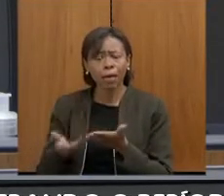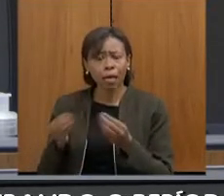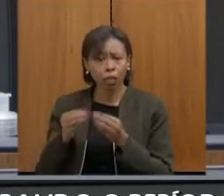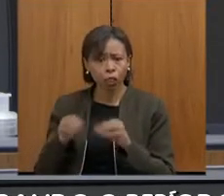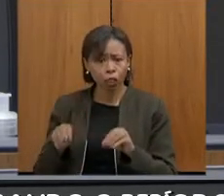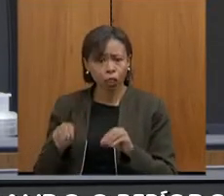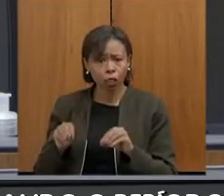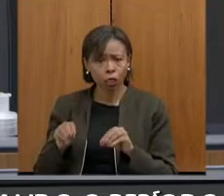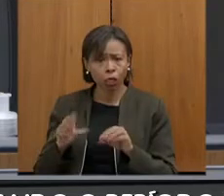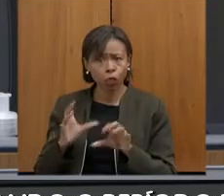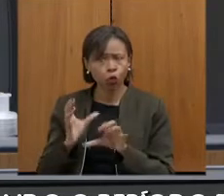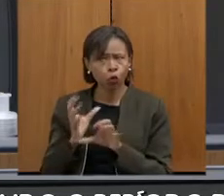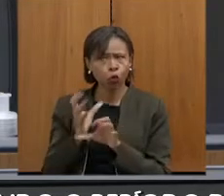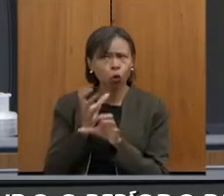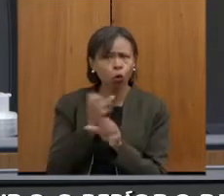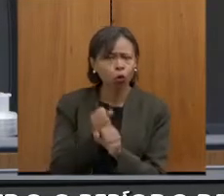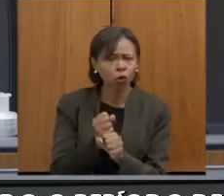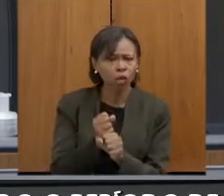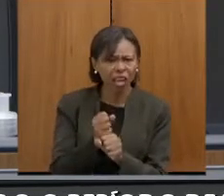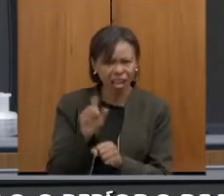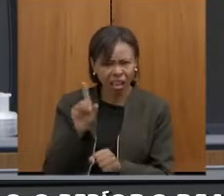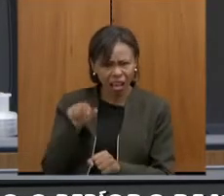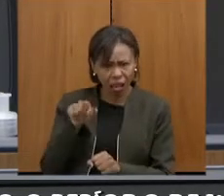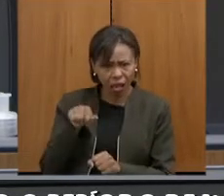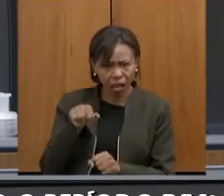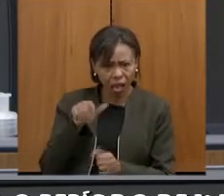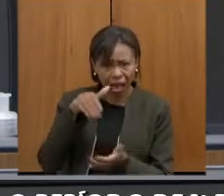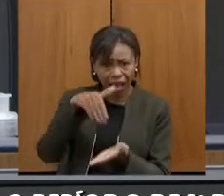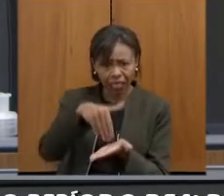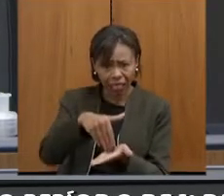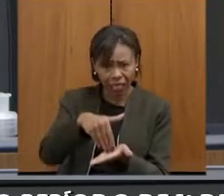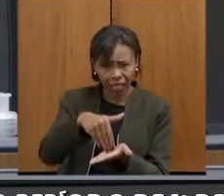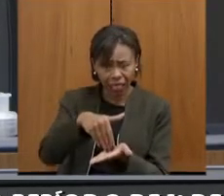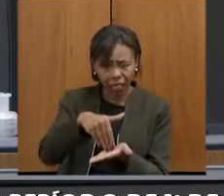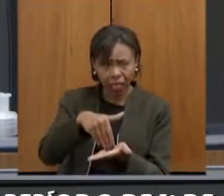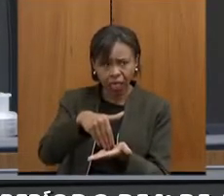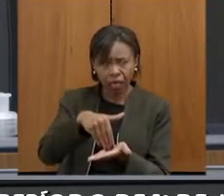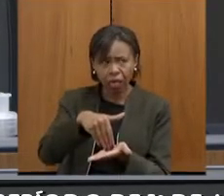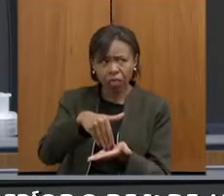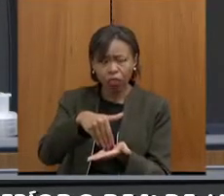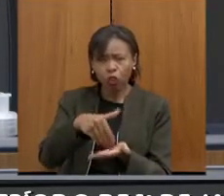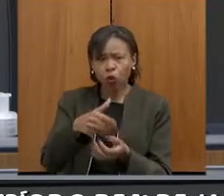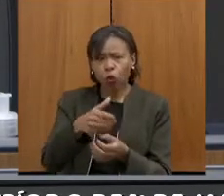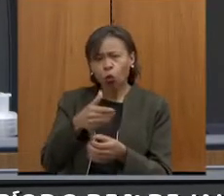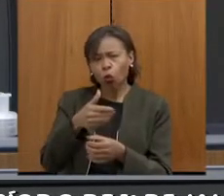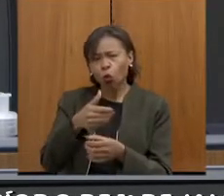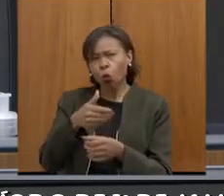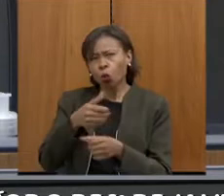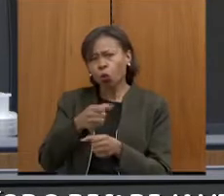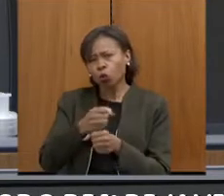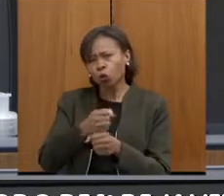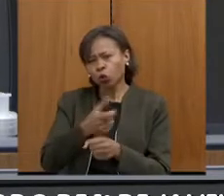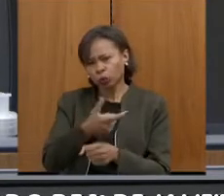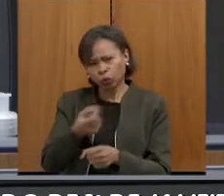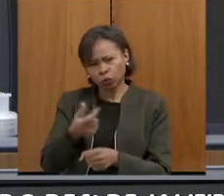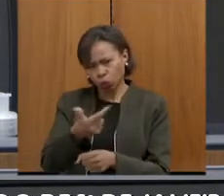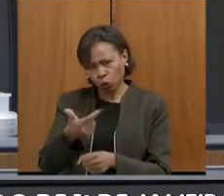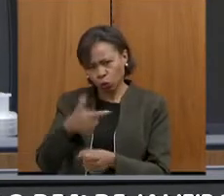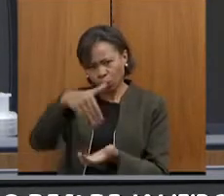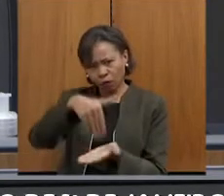é o valor até o final do ano, de 2022, queria saber